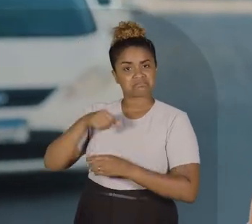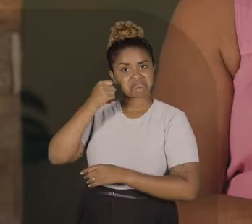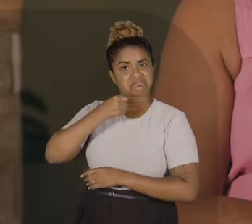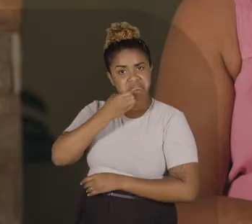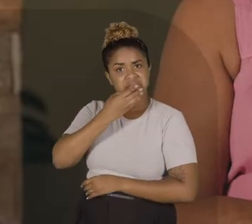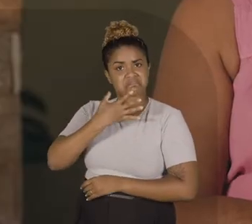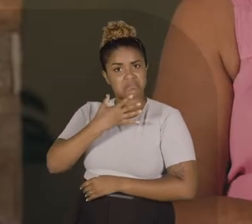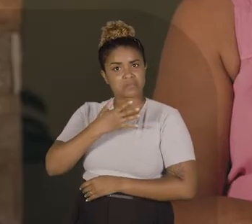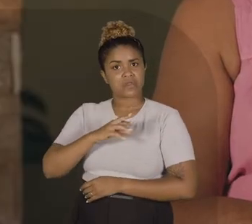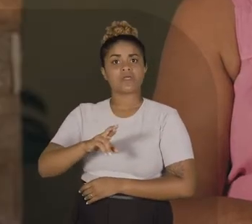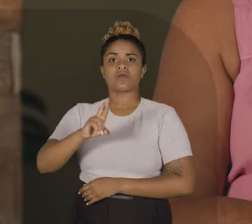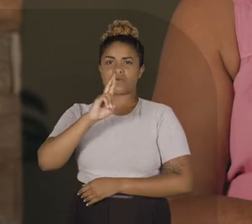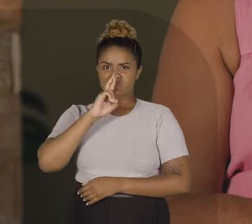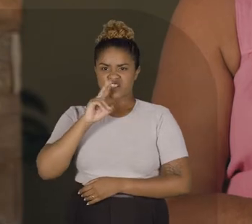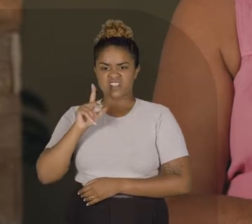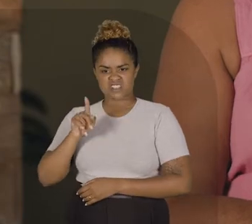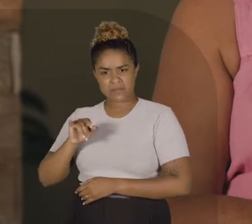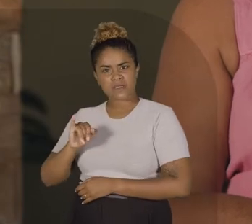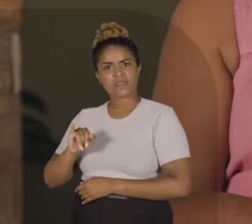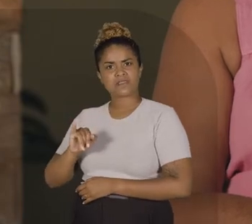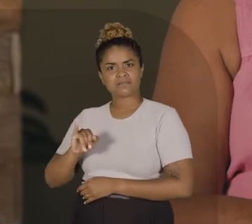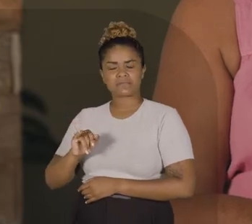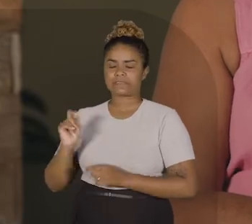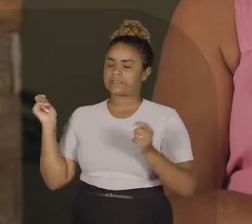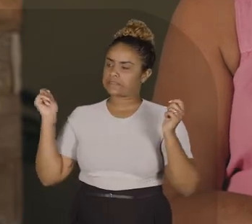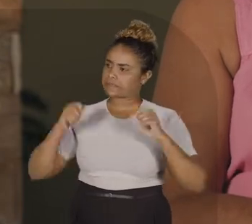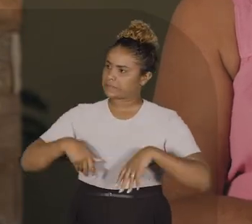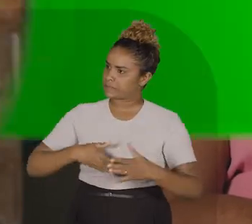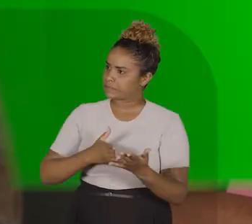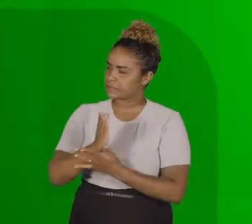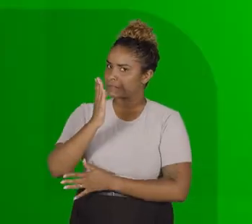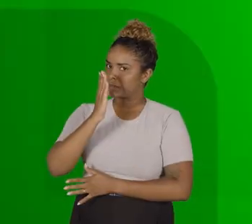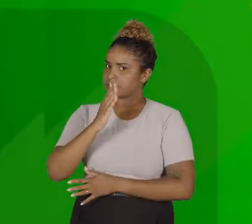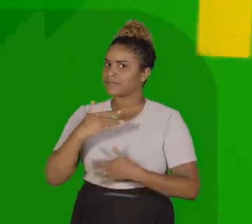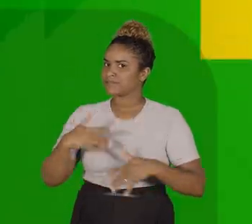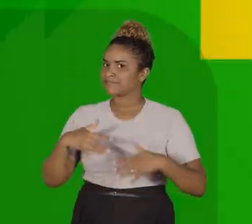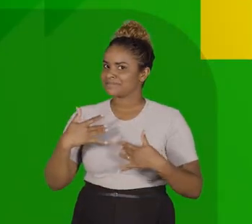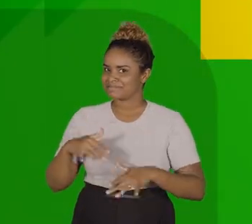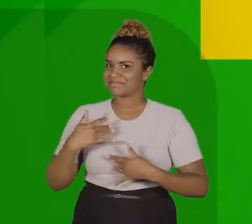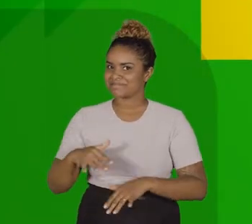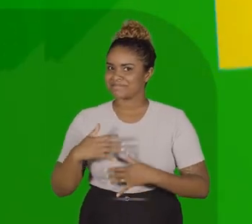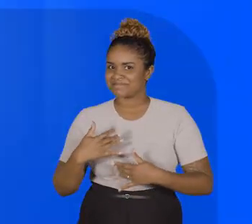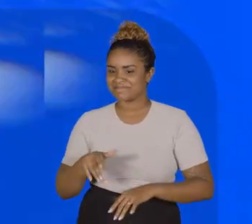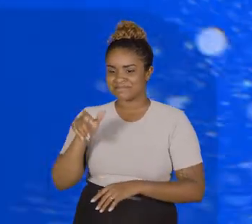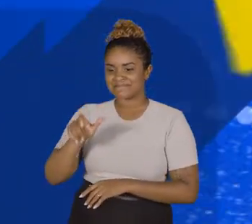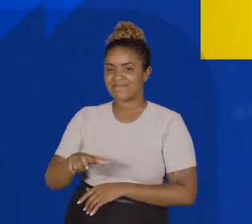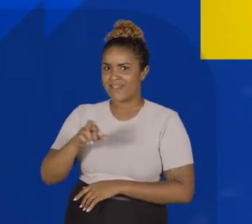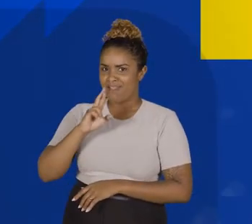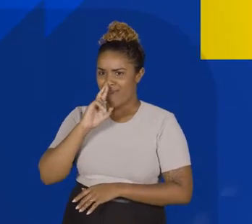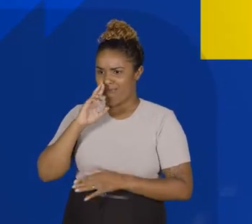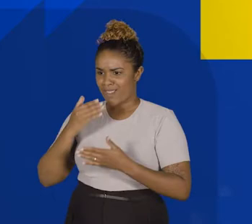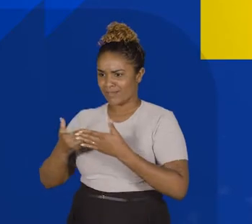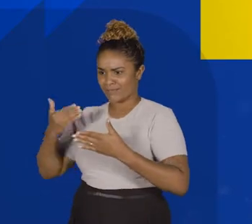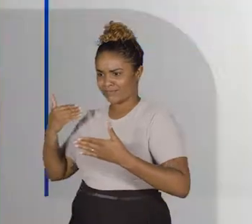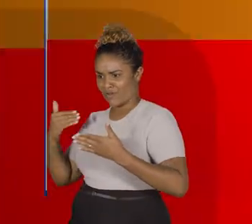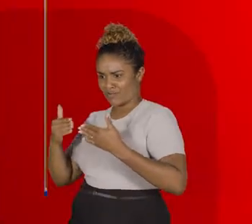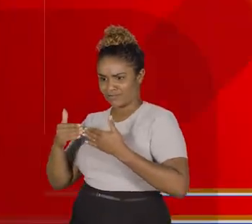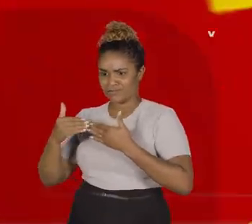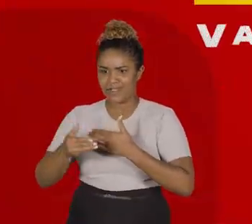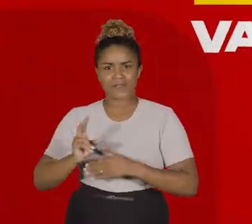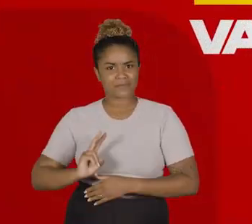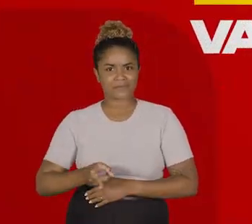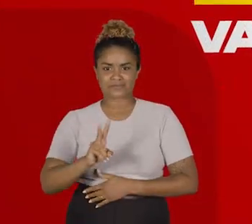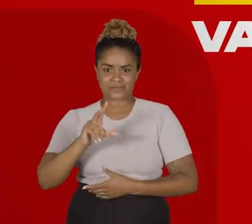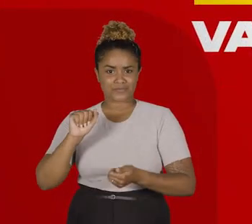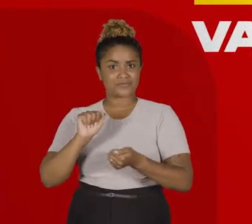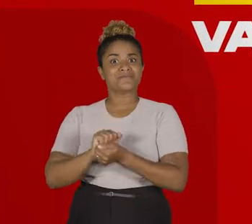muito bom. Rogério na CPI, ele botou para quebrar. Rogério fez! Rogério faz! E